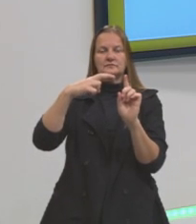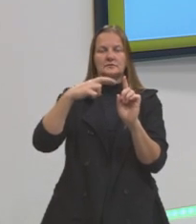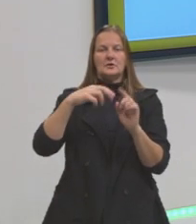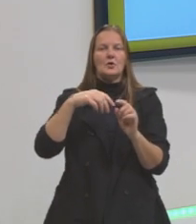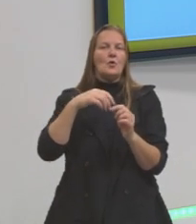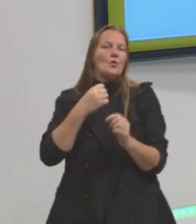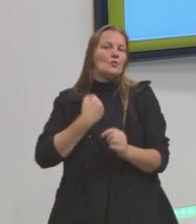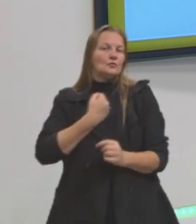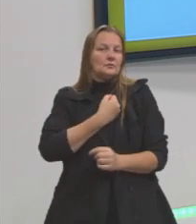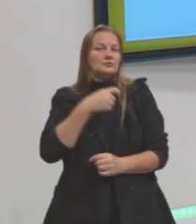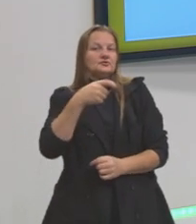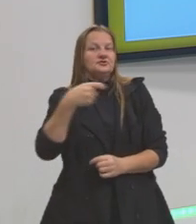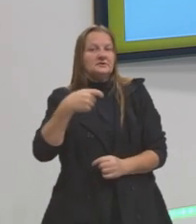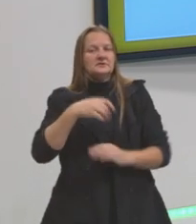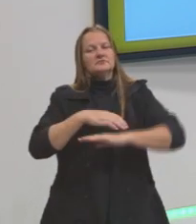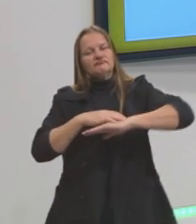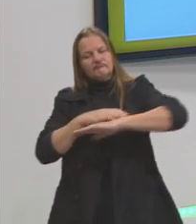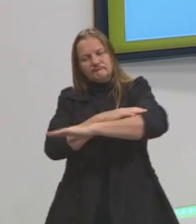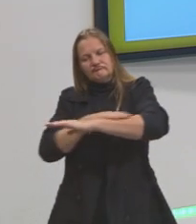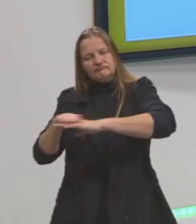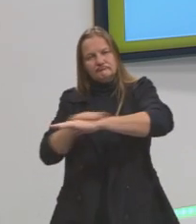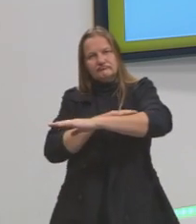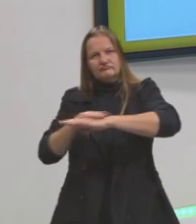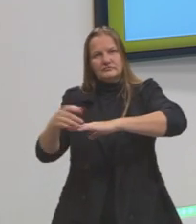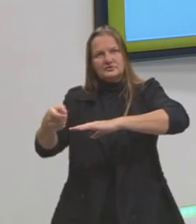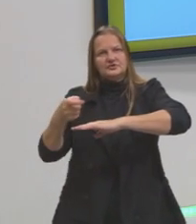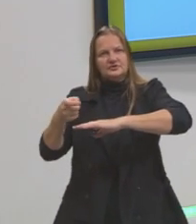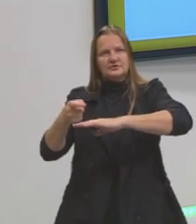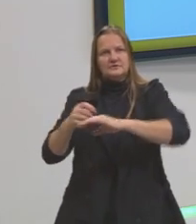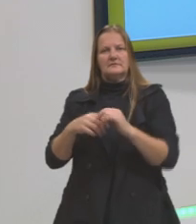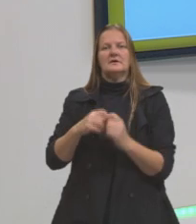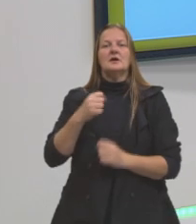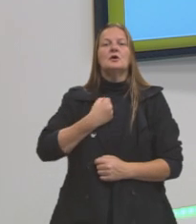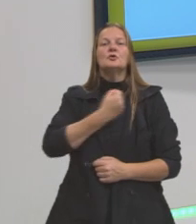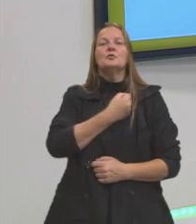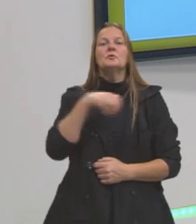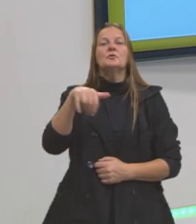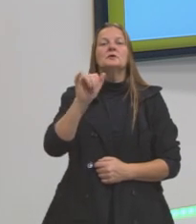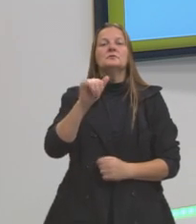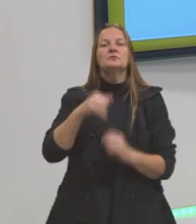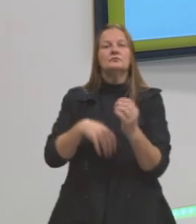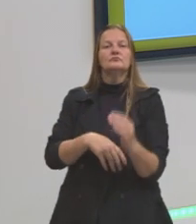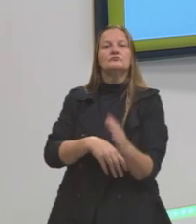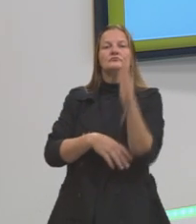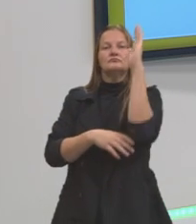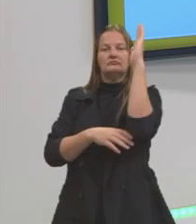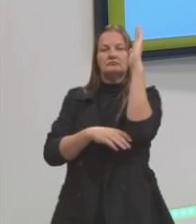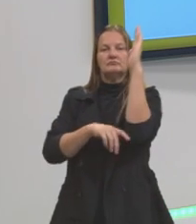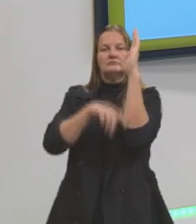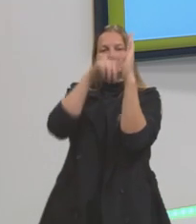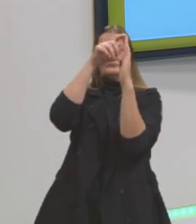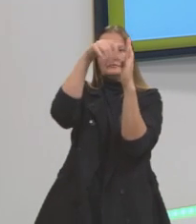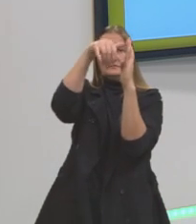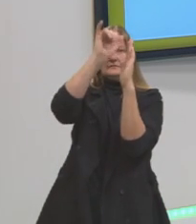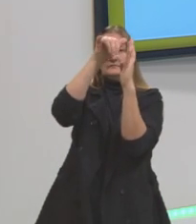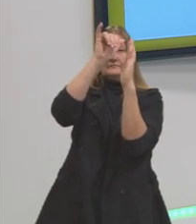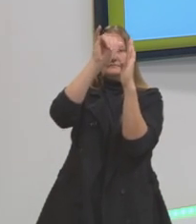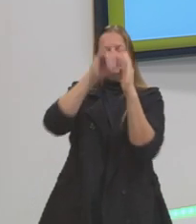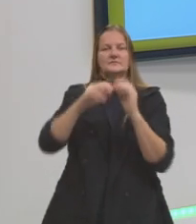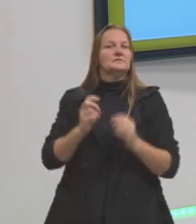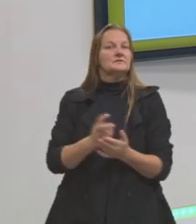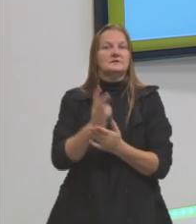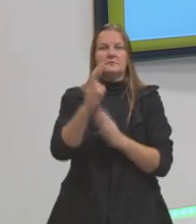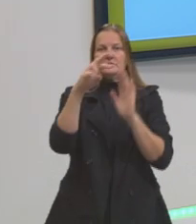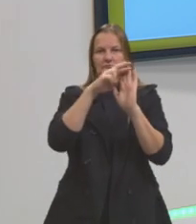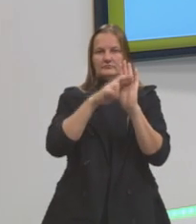Y, então, sempre vai ter uma ordem, uma relação de X e Y para qualquer ponto que eu quiser determinar no gráfico, e isso a gente vai